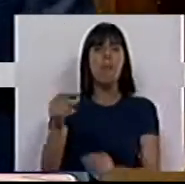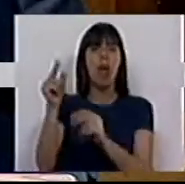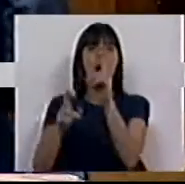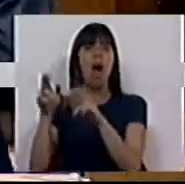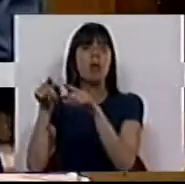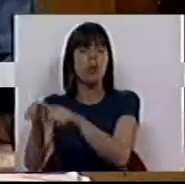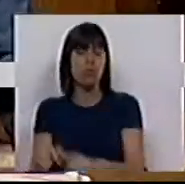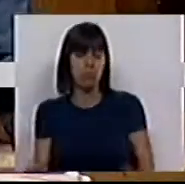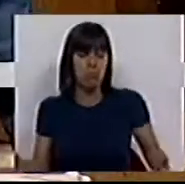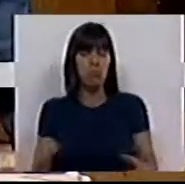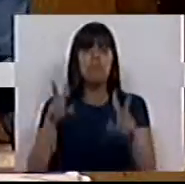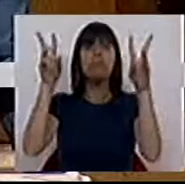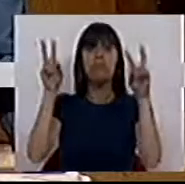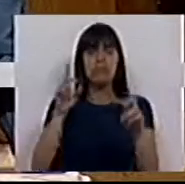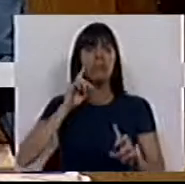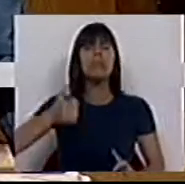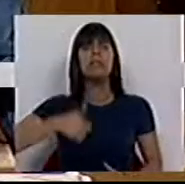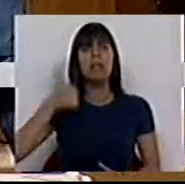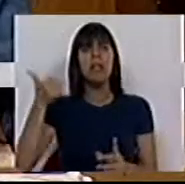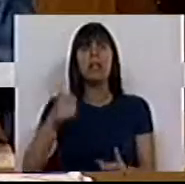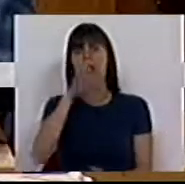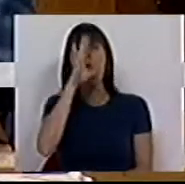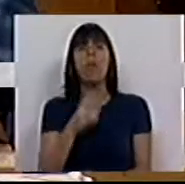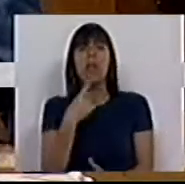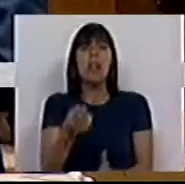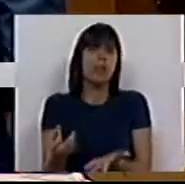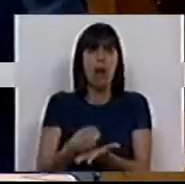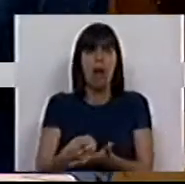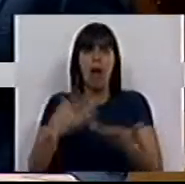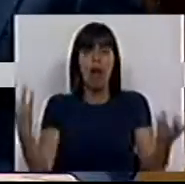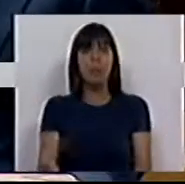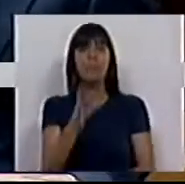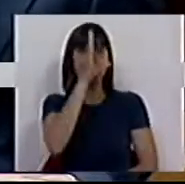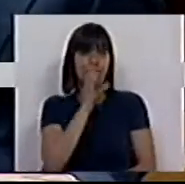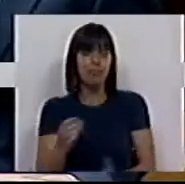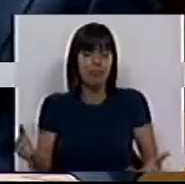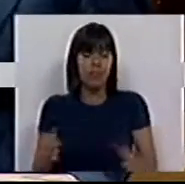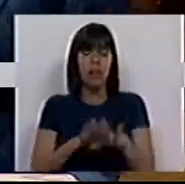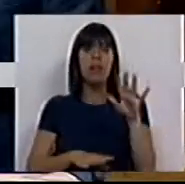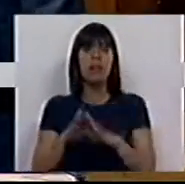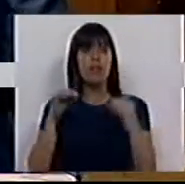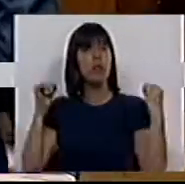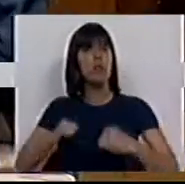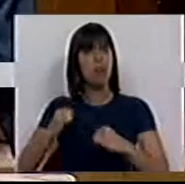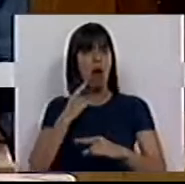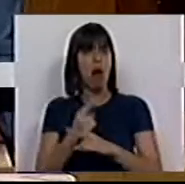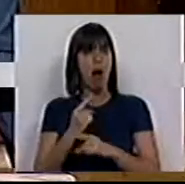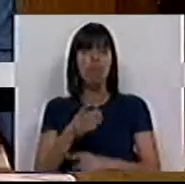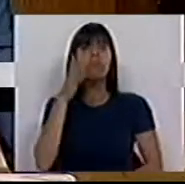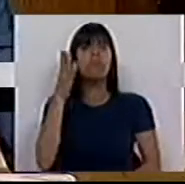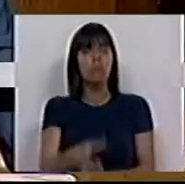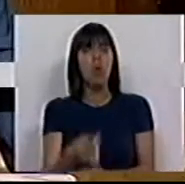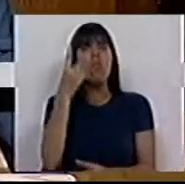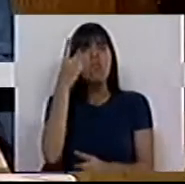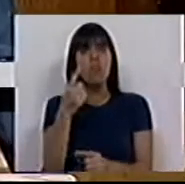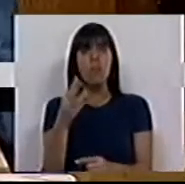acionistas. E sobre esta matéria essencial, o Governo nada disse. O Governo que aplicou um memorando, que dizia